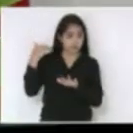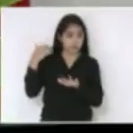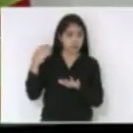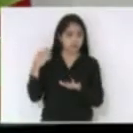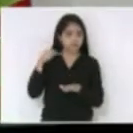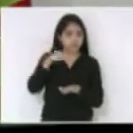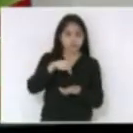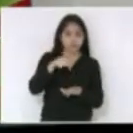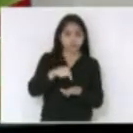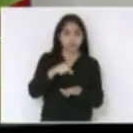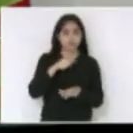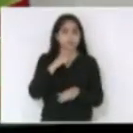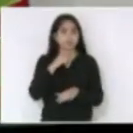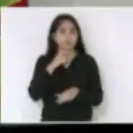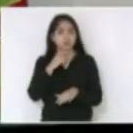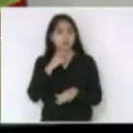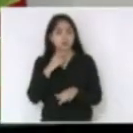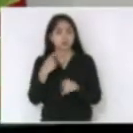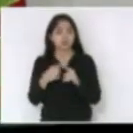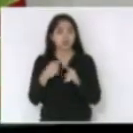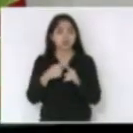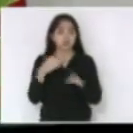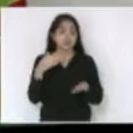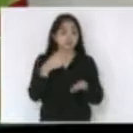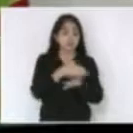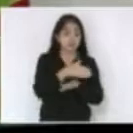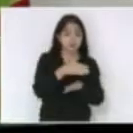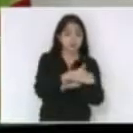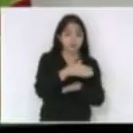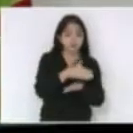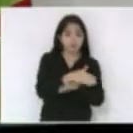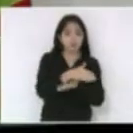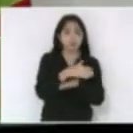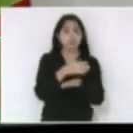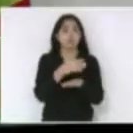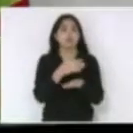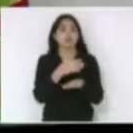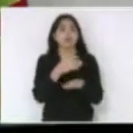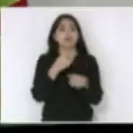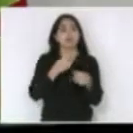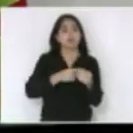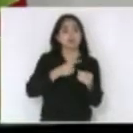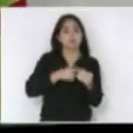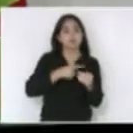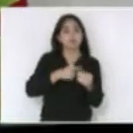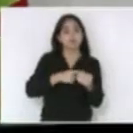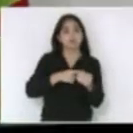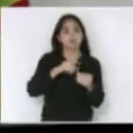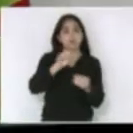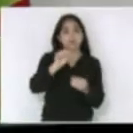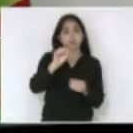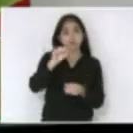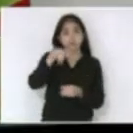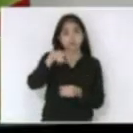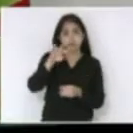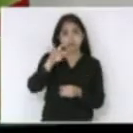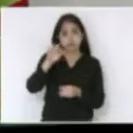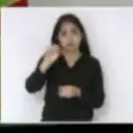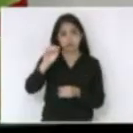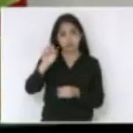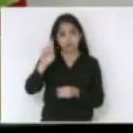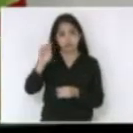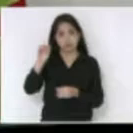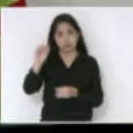participamos da abertura no município de Santa Rosa de Lima do oitavo encontro estadual